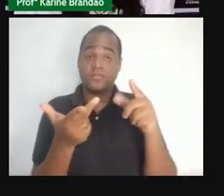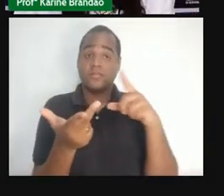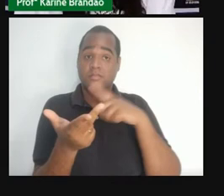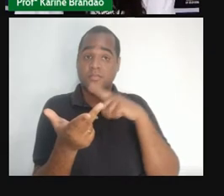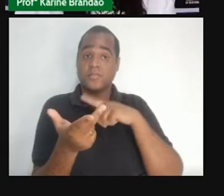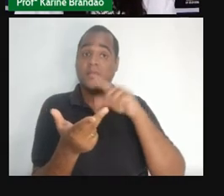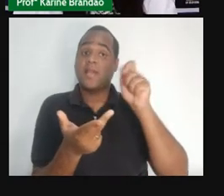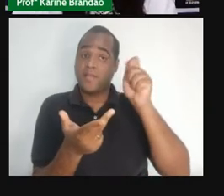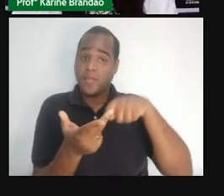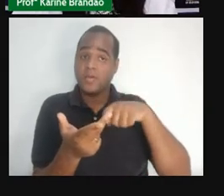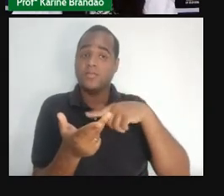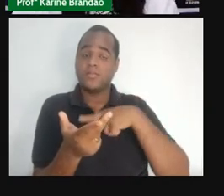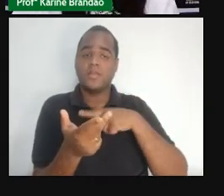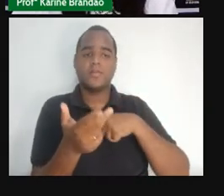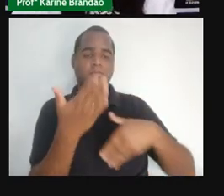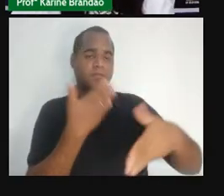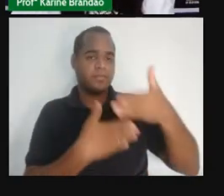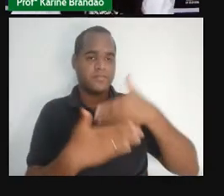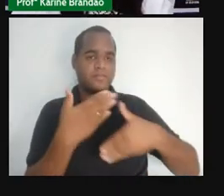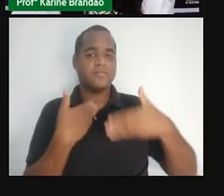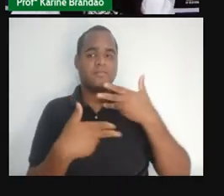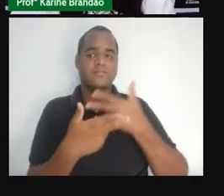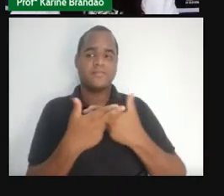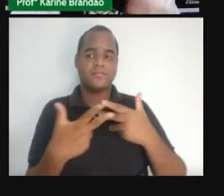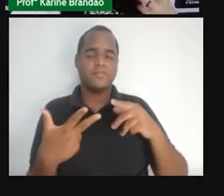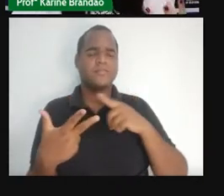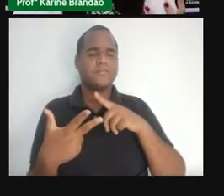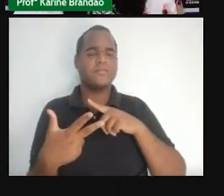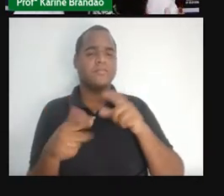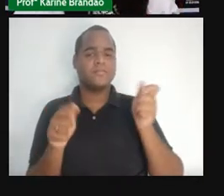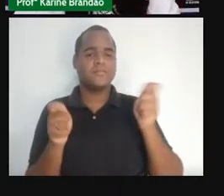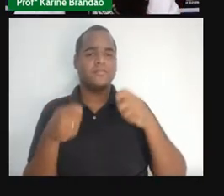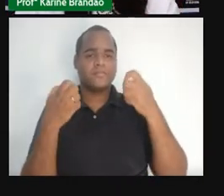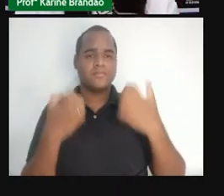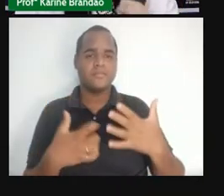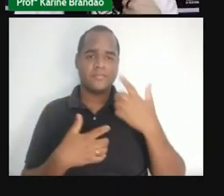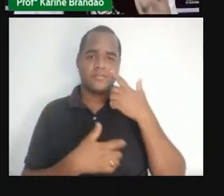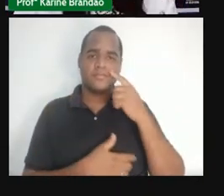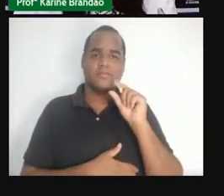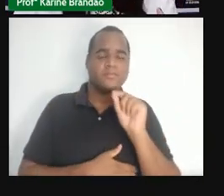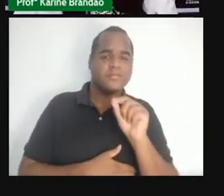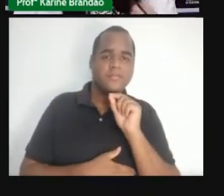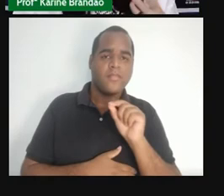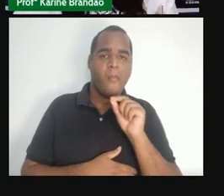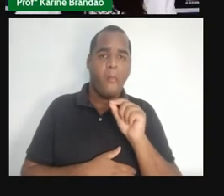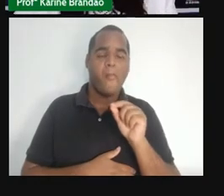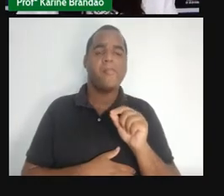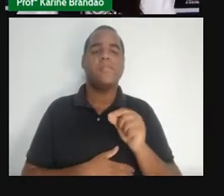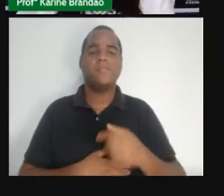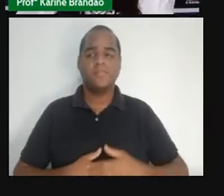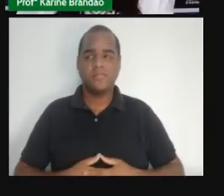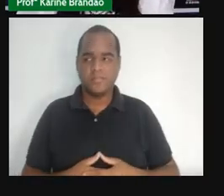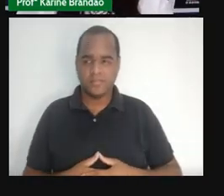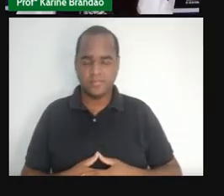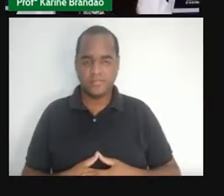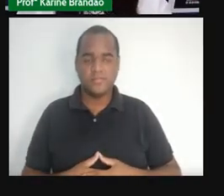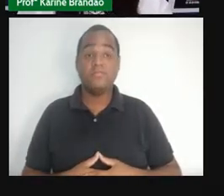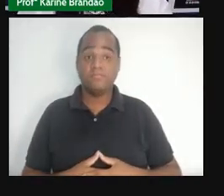e cuidar do outro também, tá? Então, é um chamado aqui sobre essa